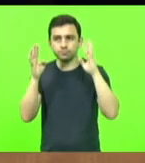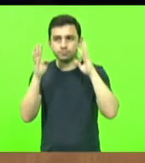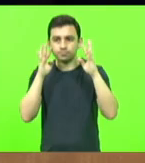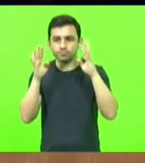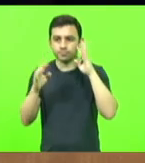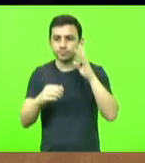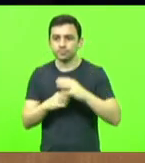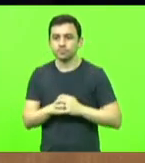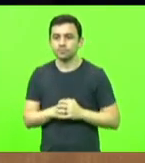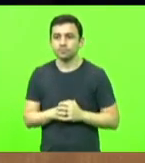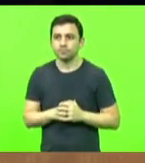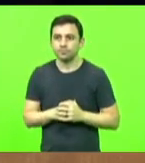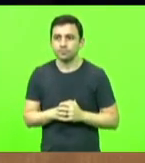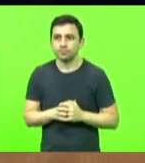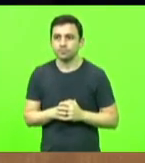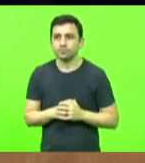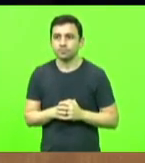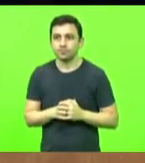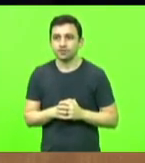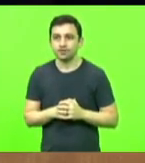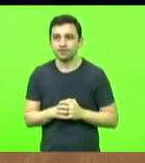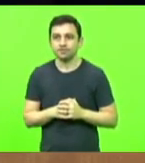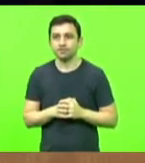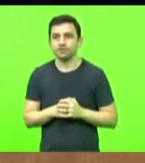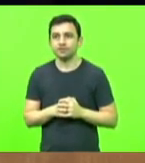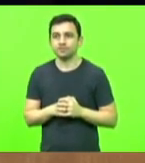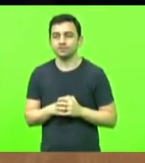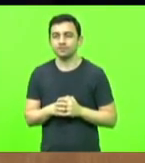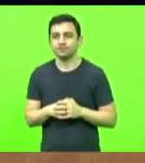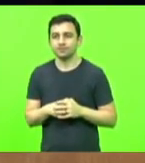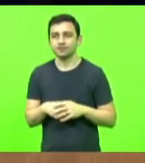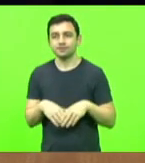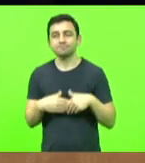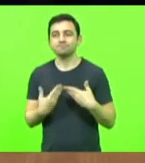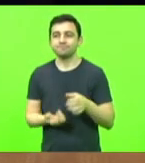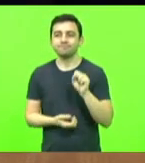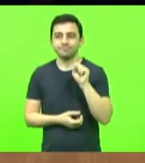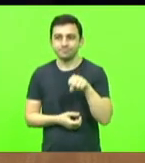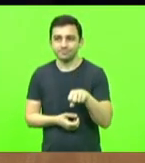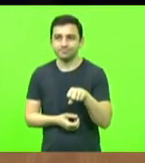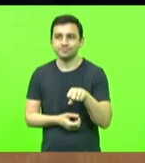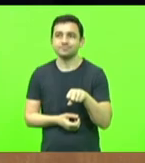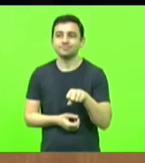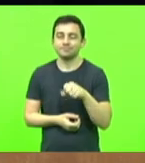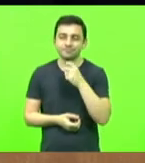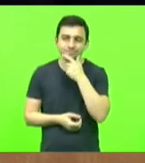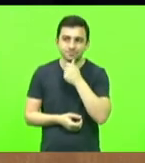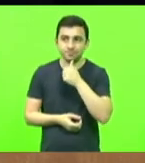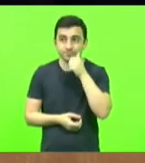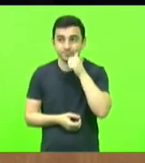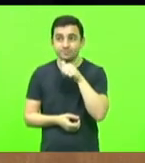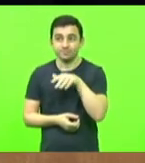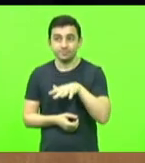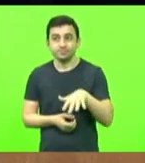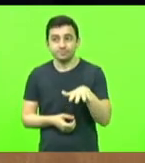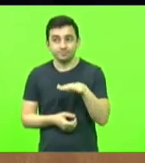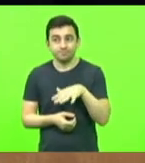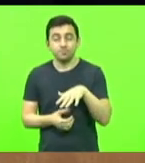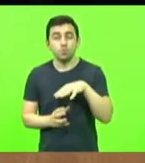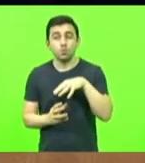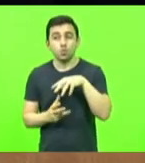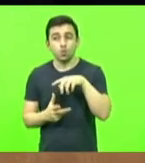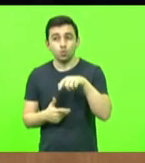Cresci, senhoras e senhores, em um mundo em que a convivência